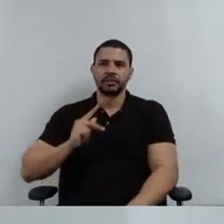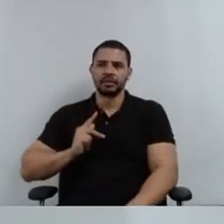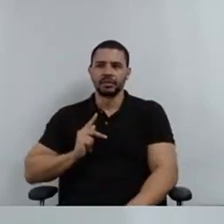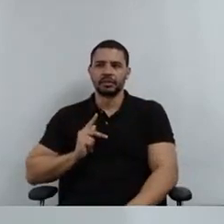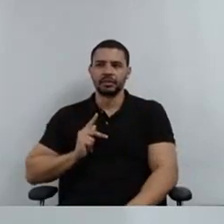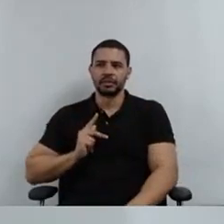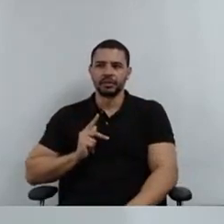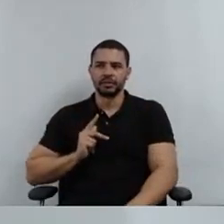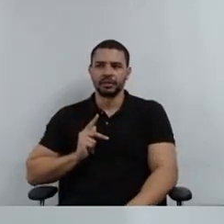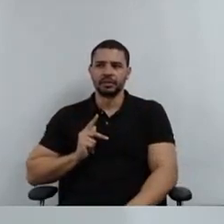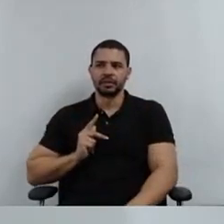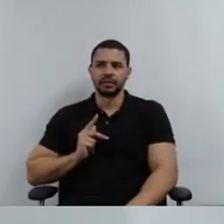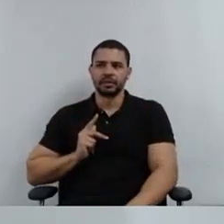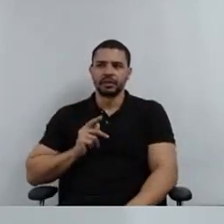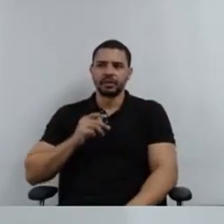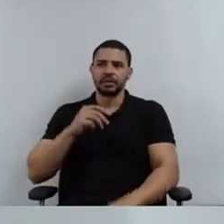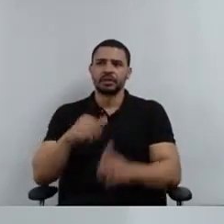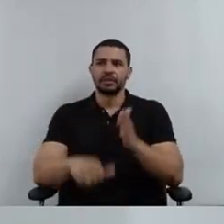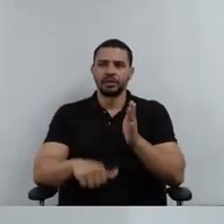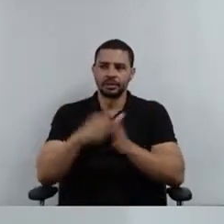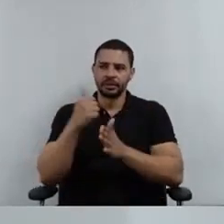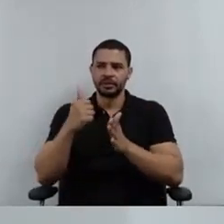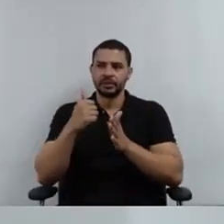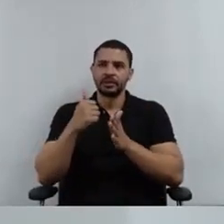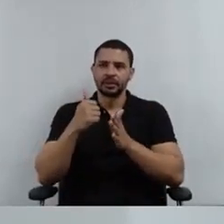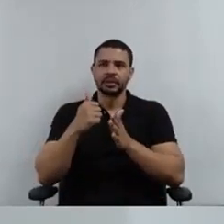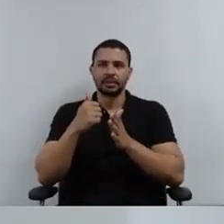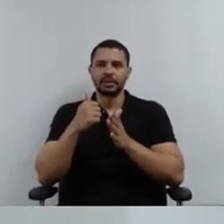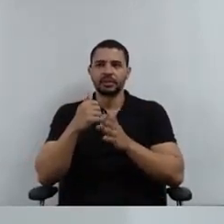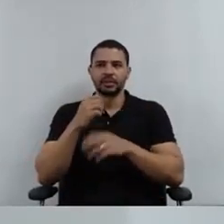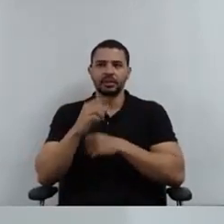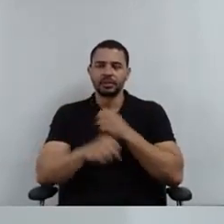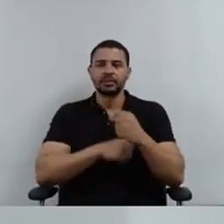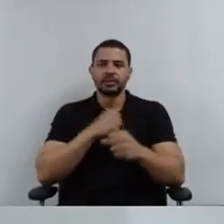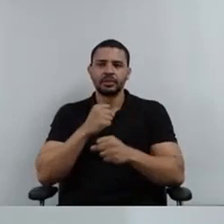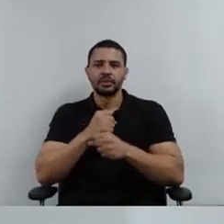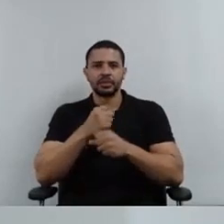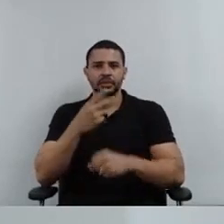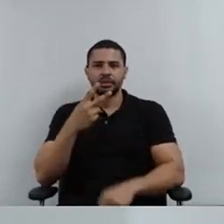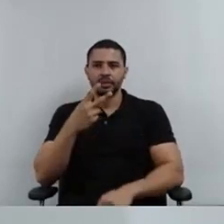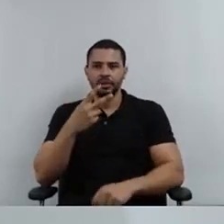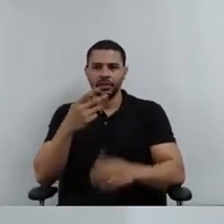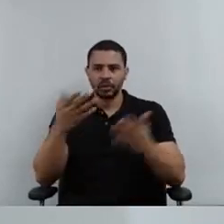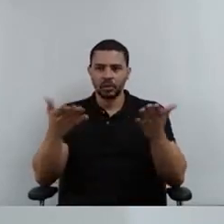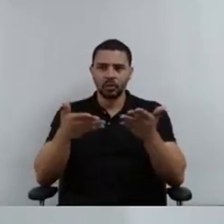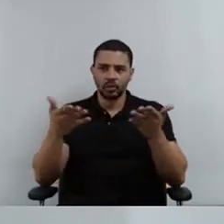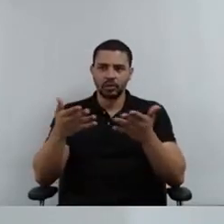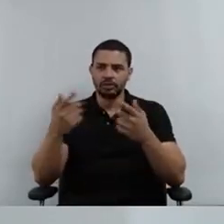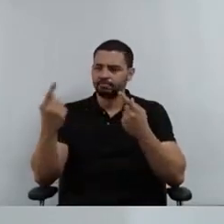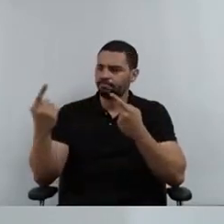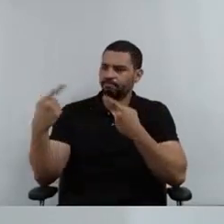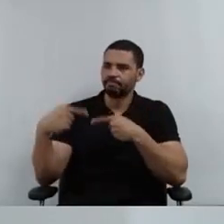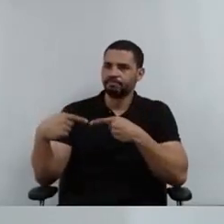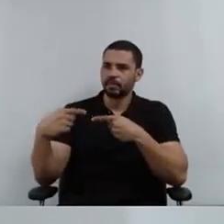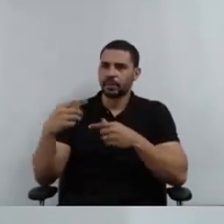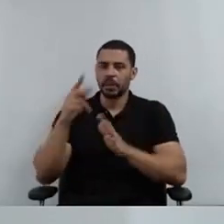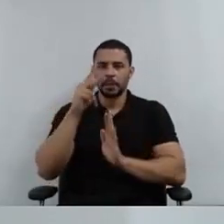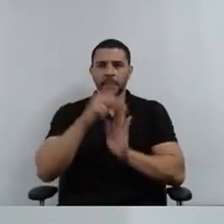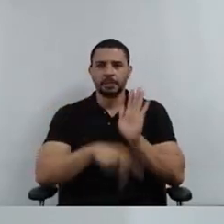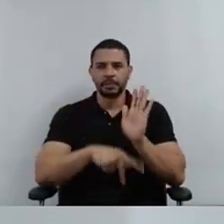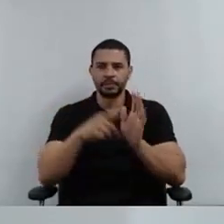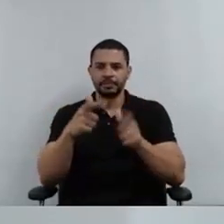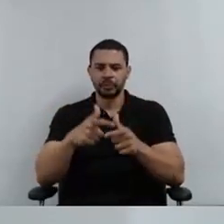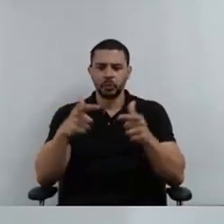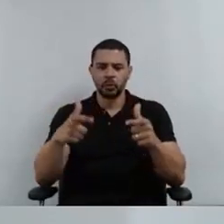nesse primeiro semestre de 2024, e os desafios que deverão ser enfrentados. O projeto de expansão de